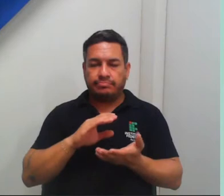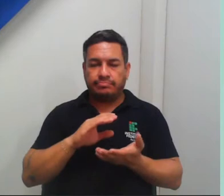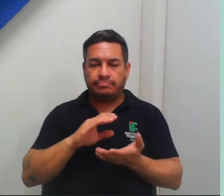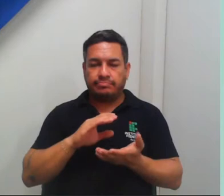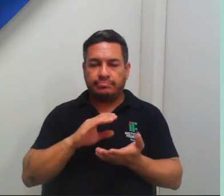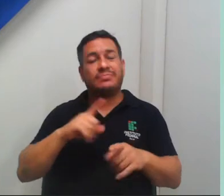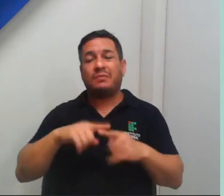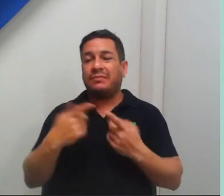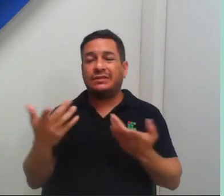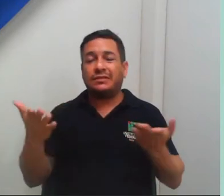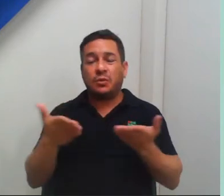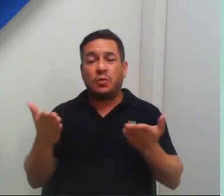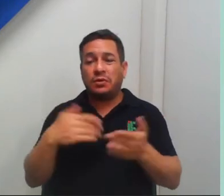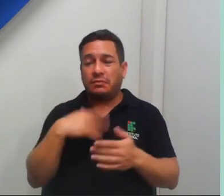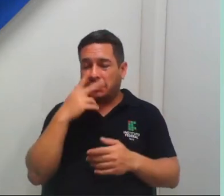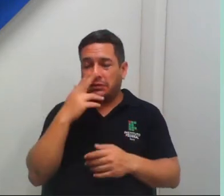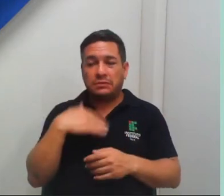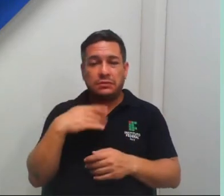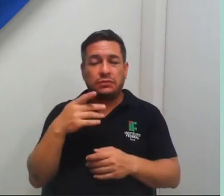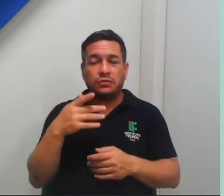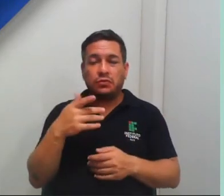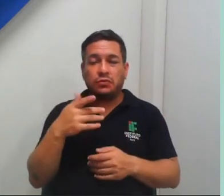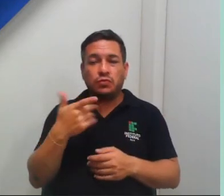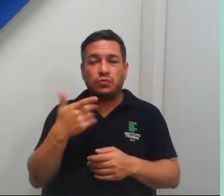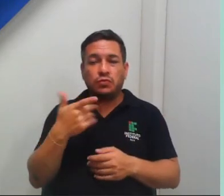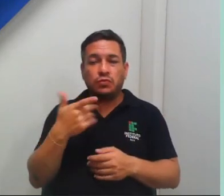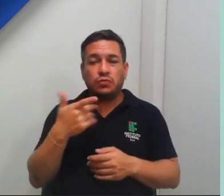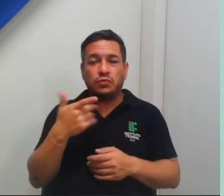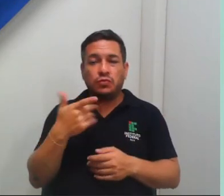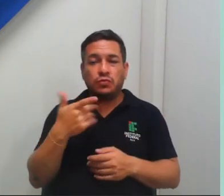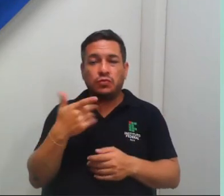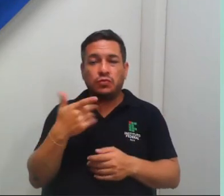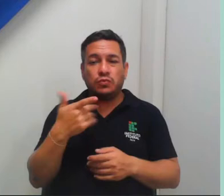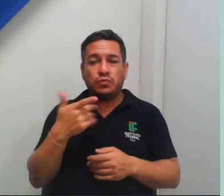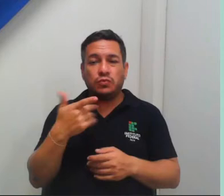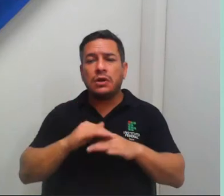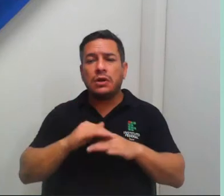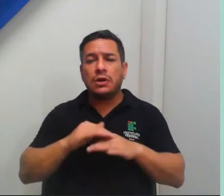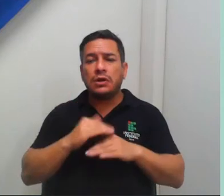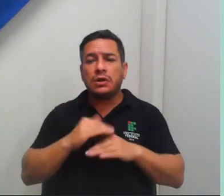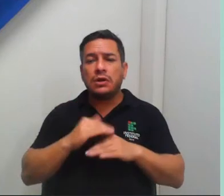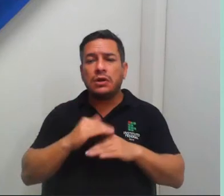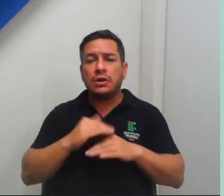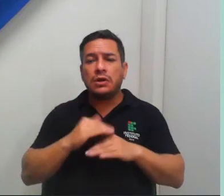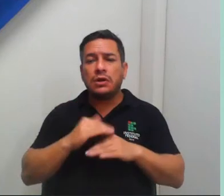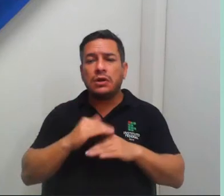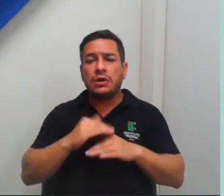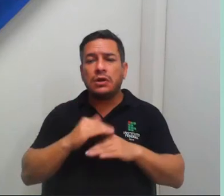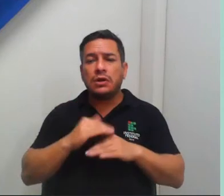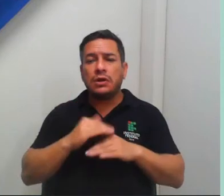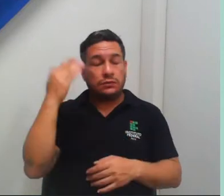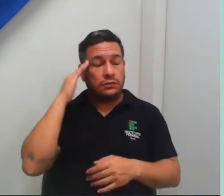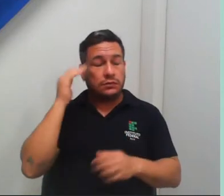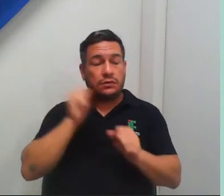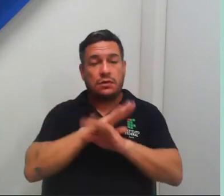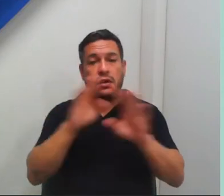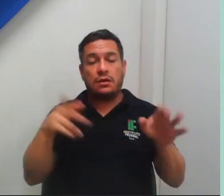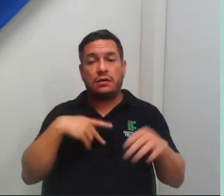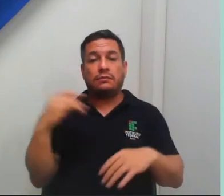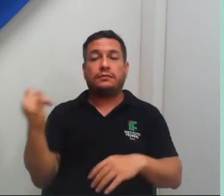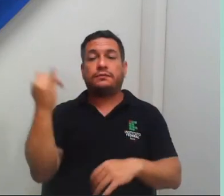mais acompanhando esse investimento, então é importante, importante as pessoas entenderem a importância de uma pós-graduação,